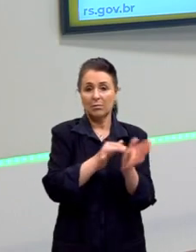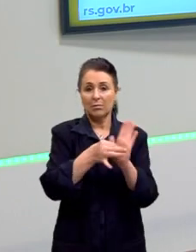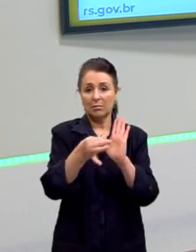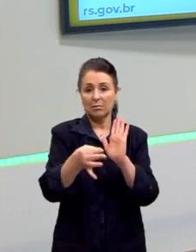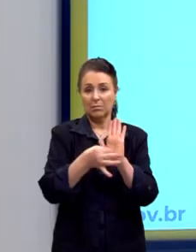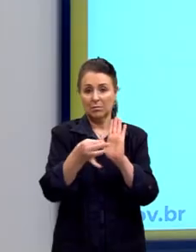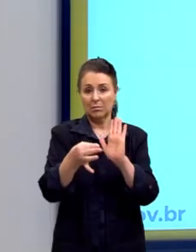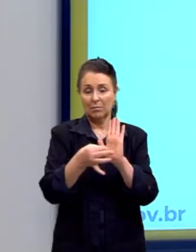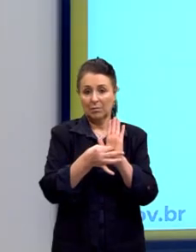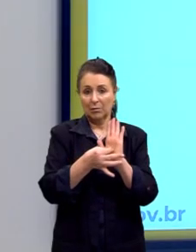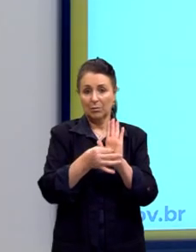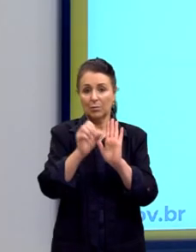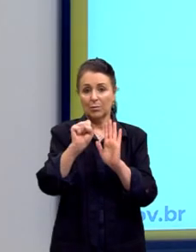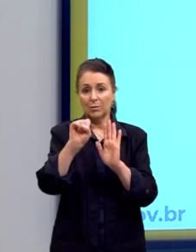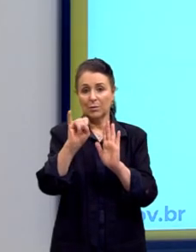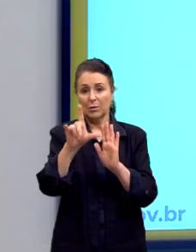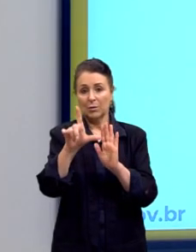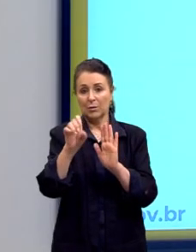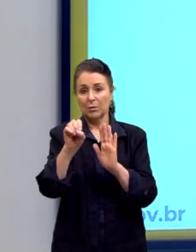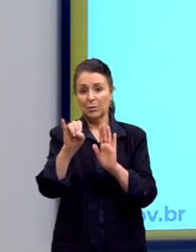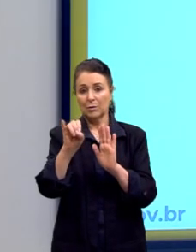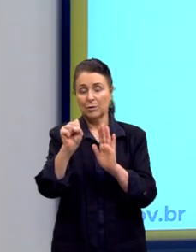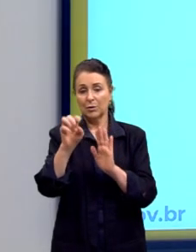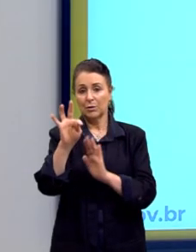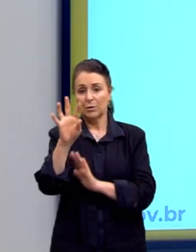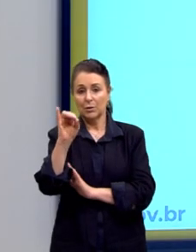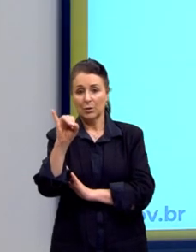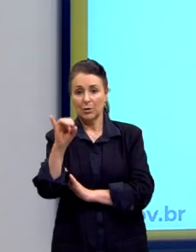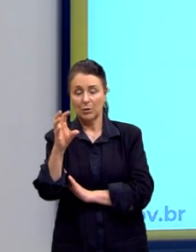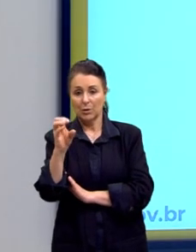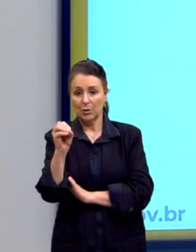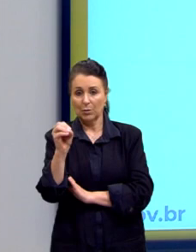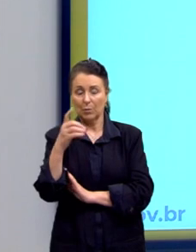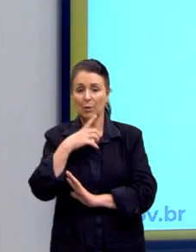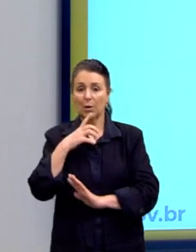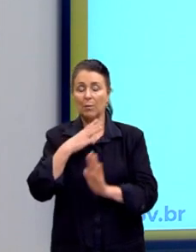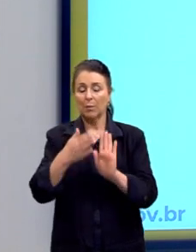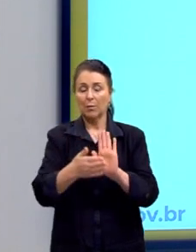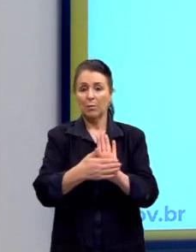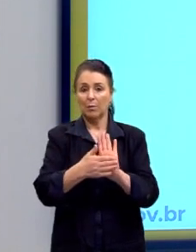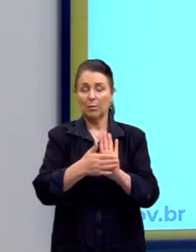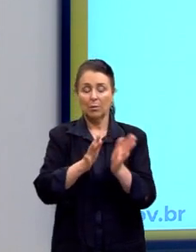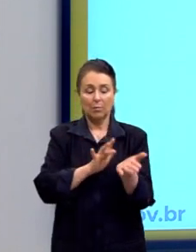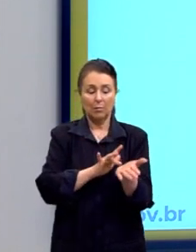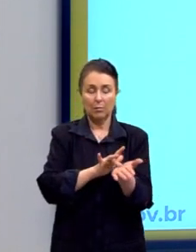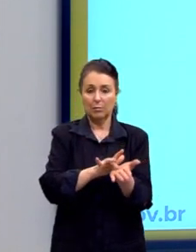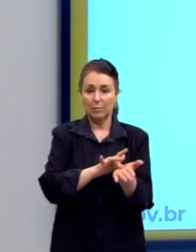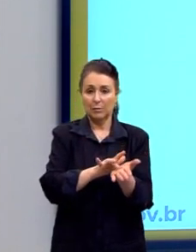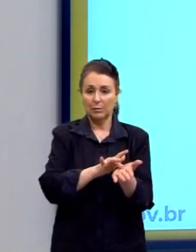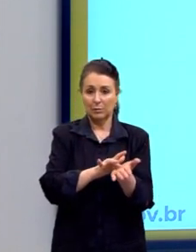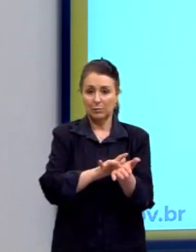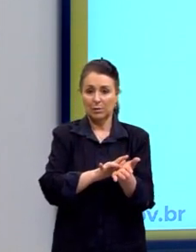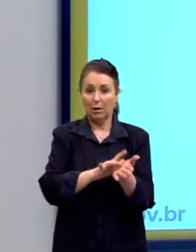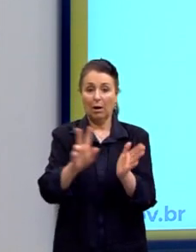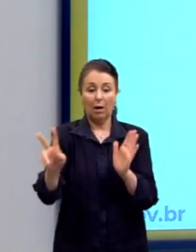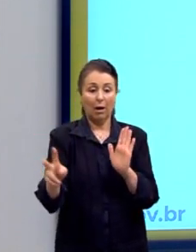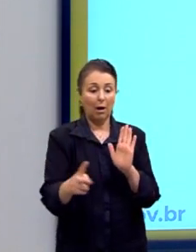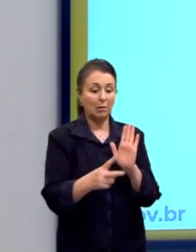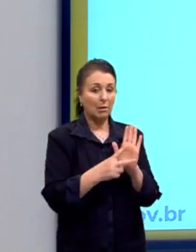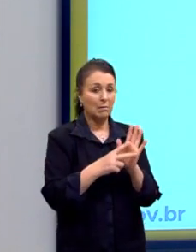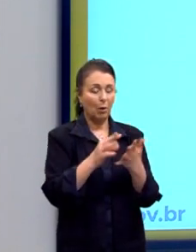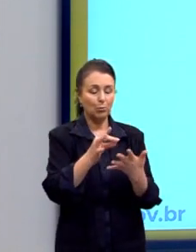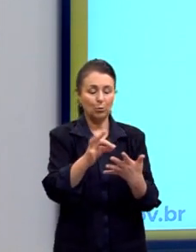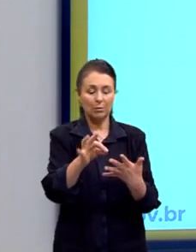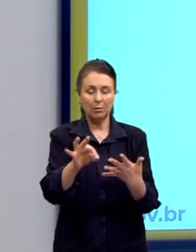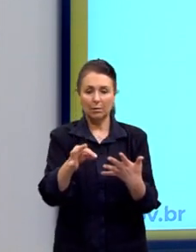silogístico, um argumento válido, uma proposição inválida. Não, é uma proposição falsa. Tem que prestar atenção muito nos detalhes.